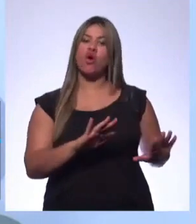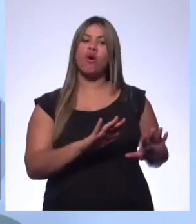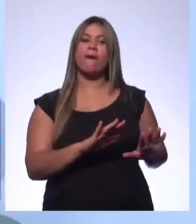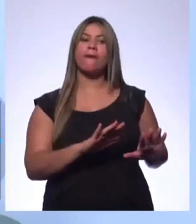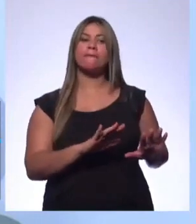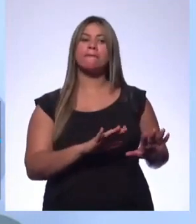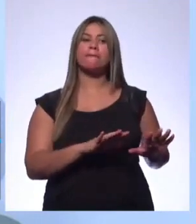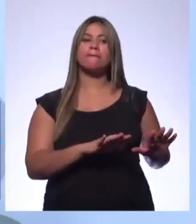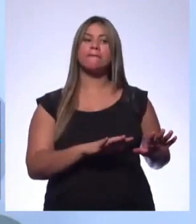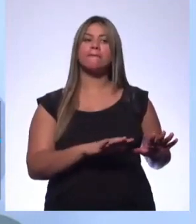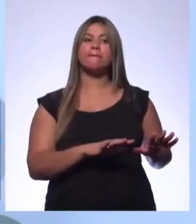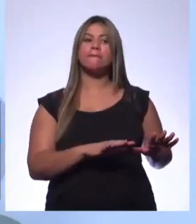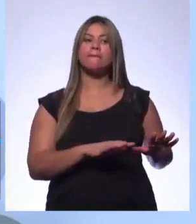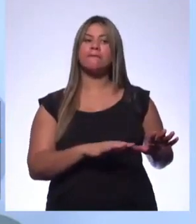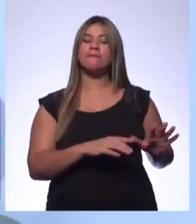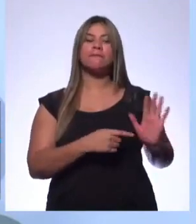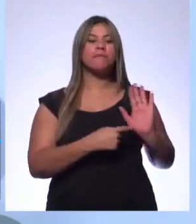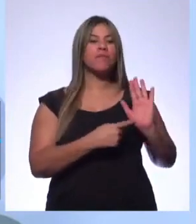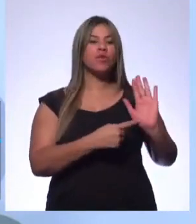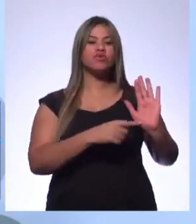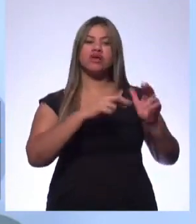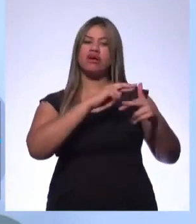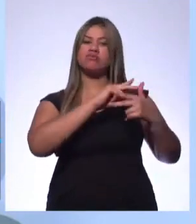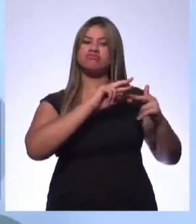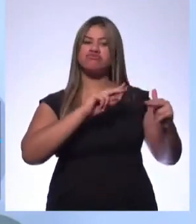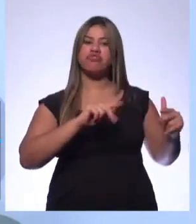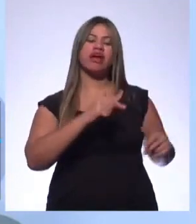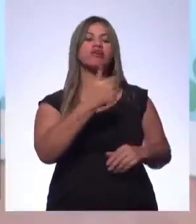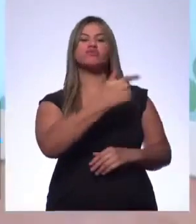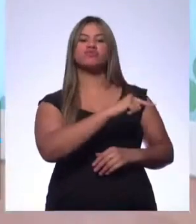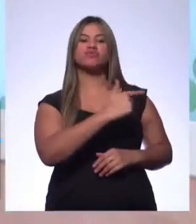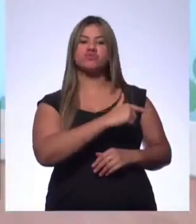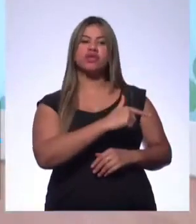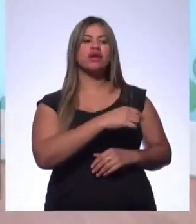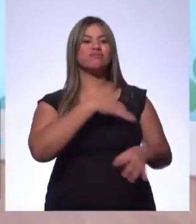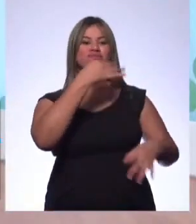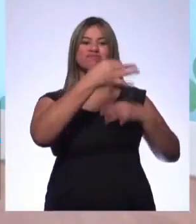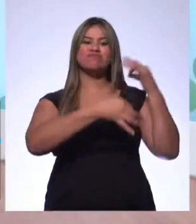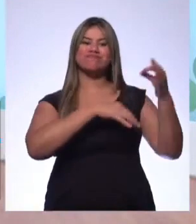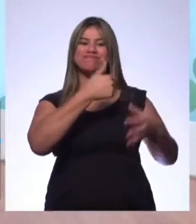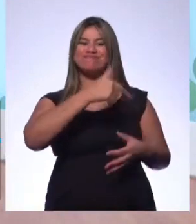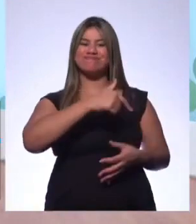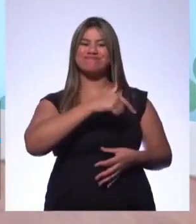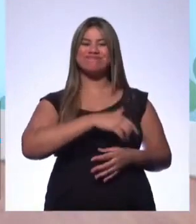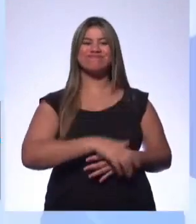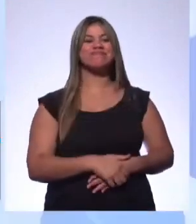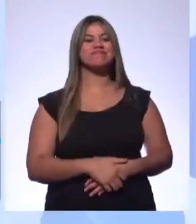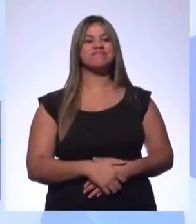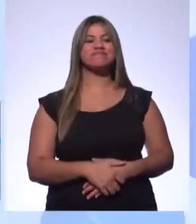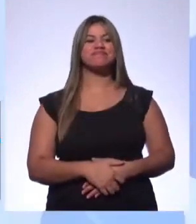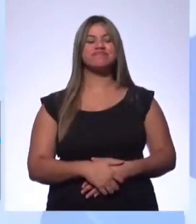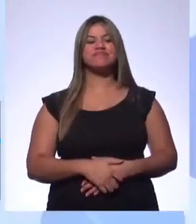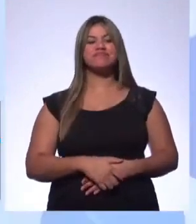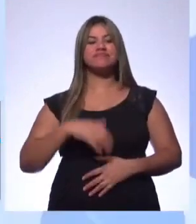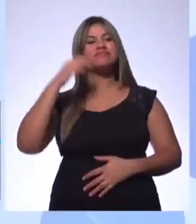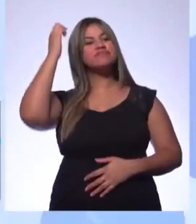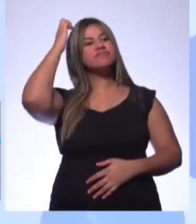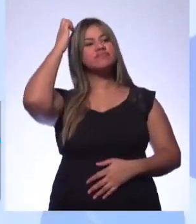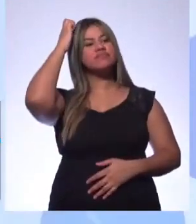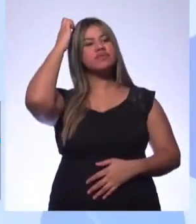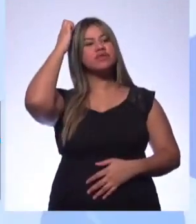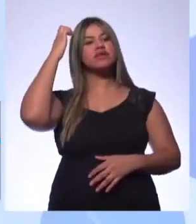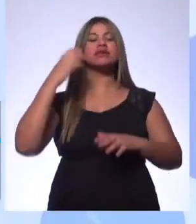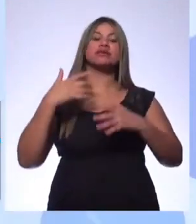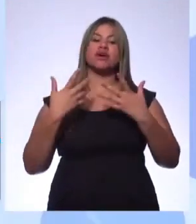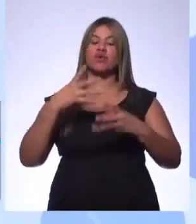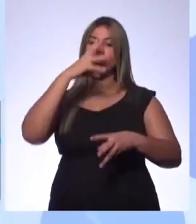mas você não vai ali mostrar a sua cara, a sua opinião. Vamos falar logo a resposta. É importantíssimo, Então não basta